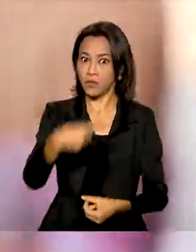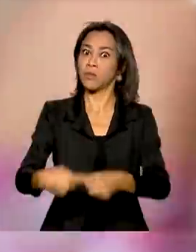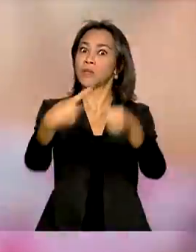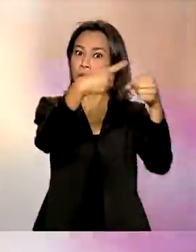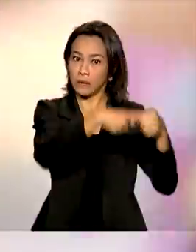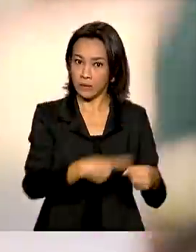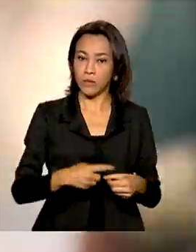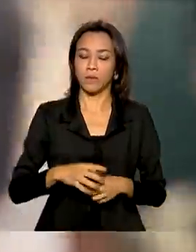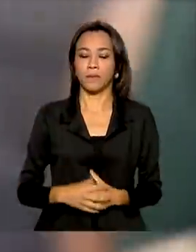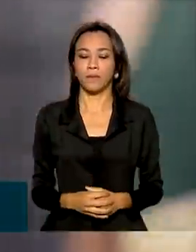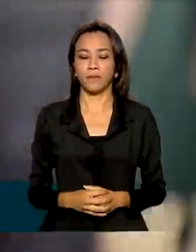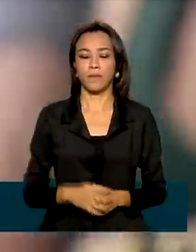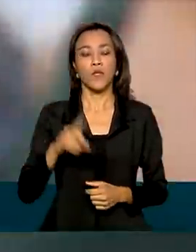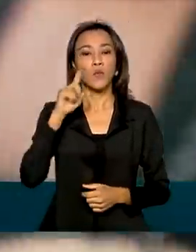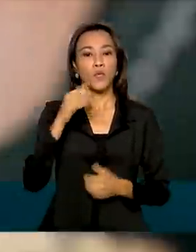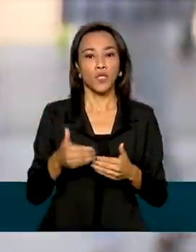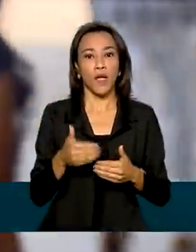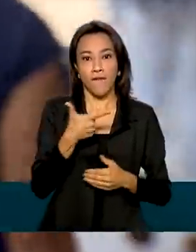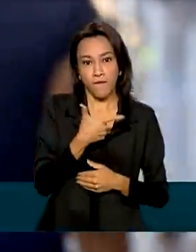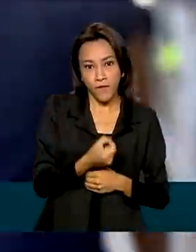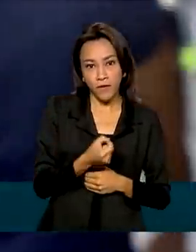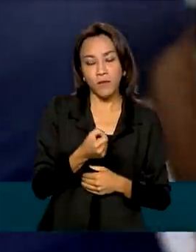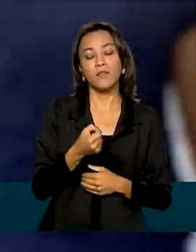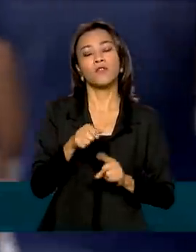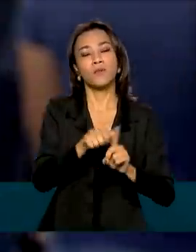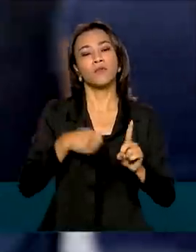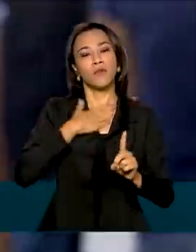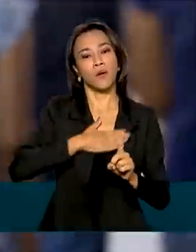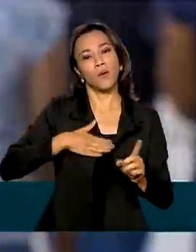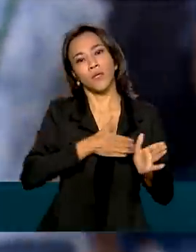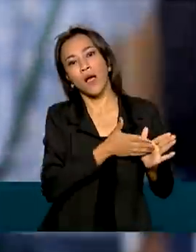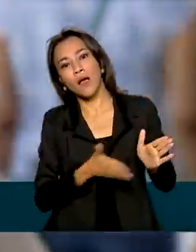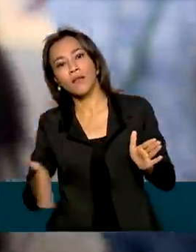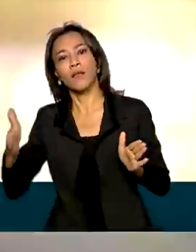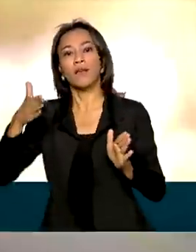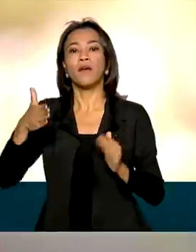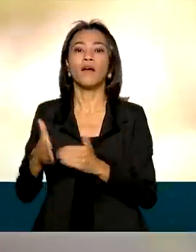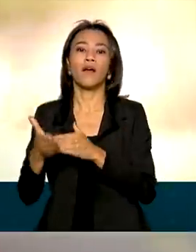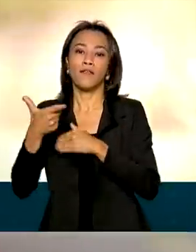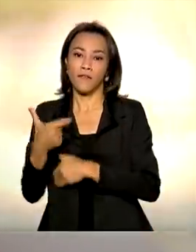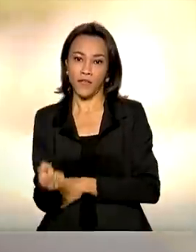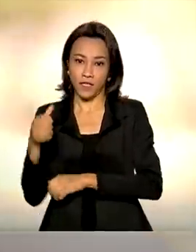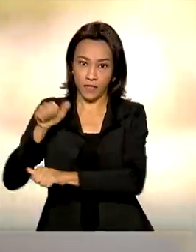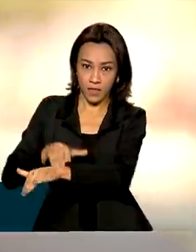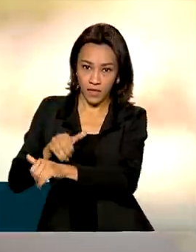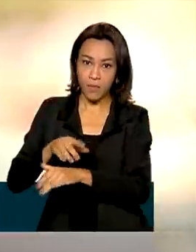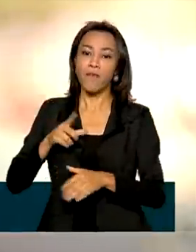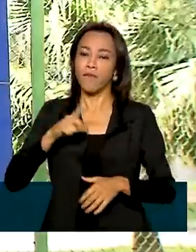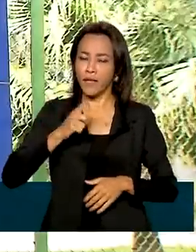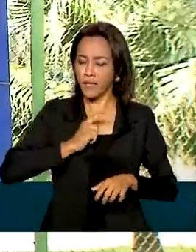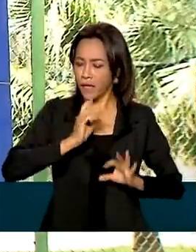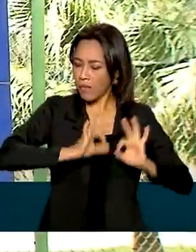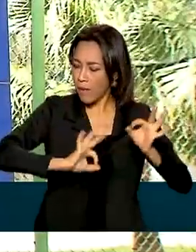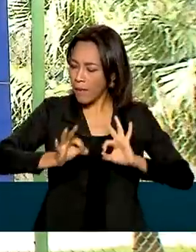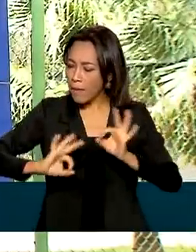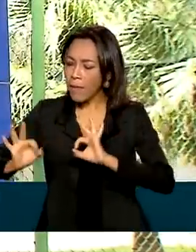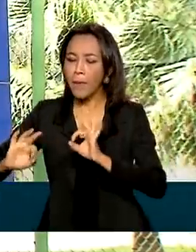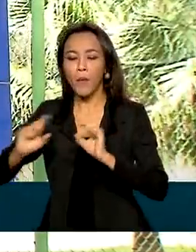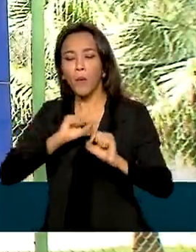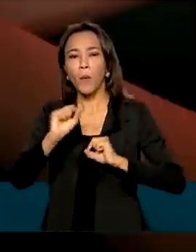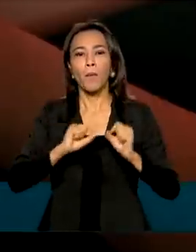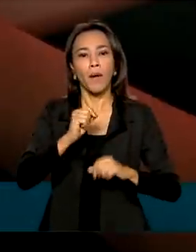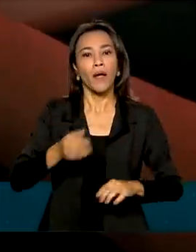Do dia 20 de agosto ao dia 20 de setembro serão promovidas ações para qualificar o atendimento às mulheres vítimas de